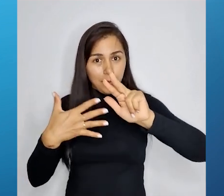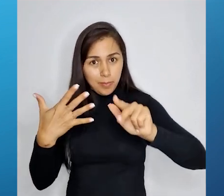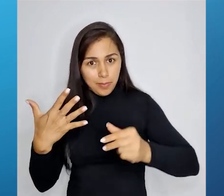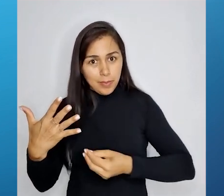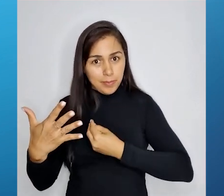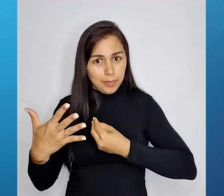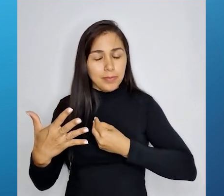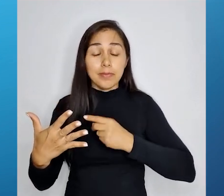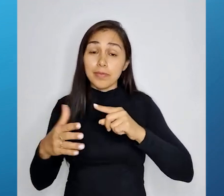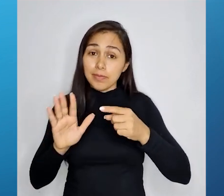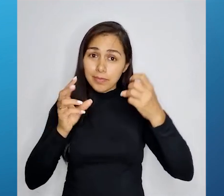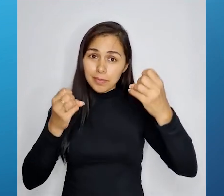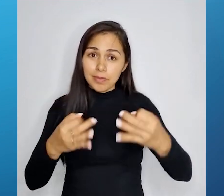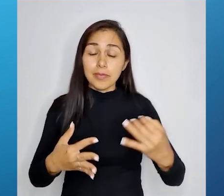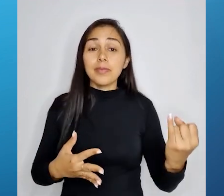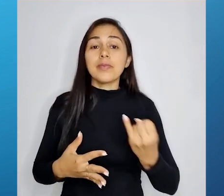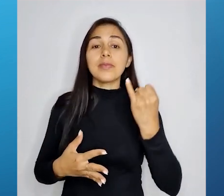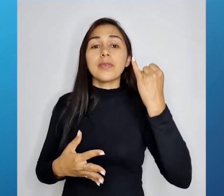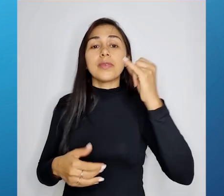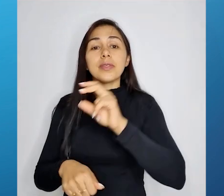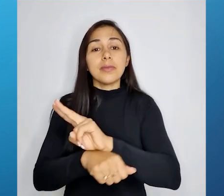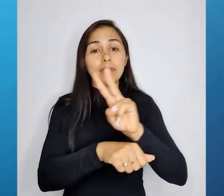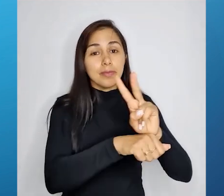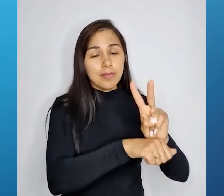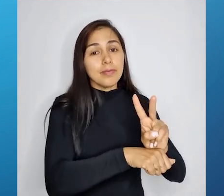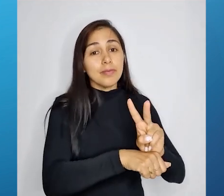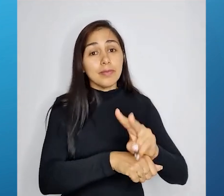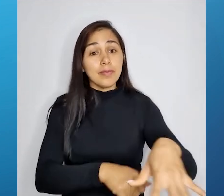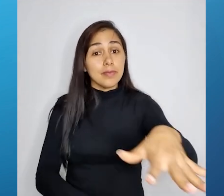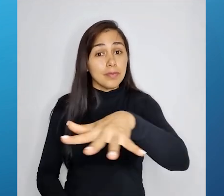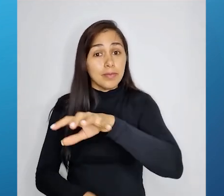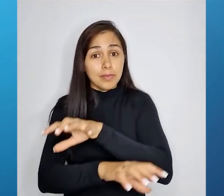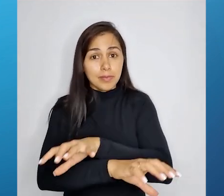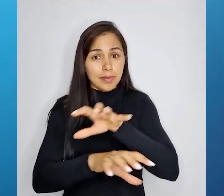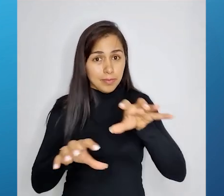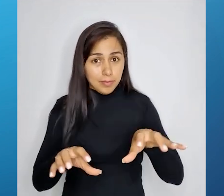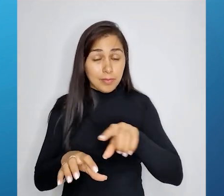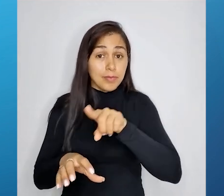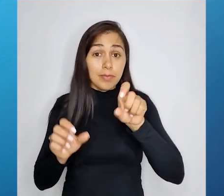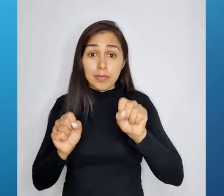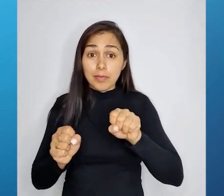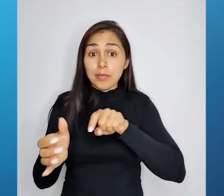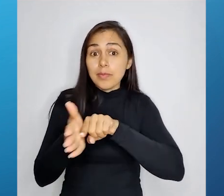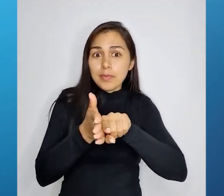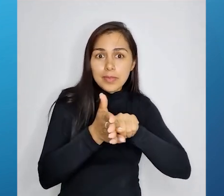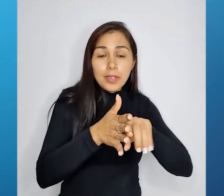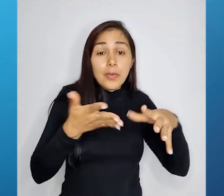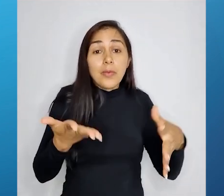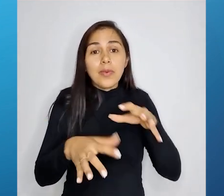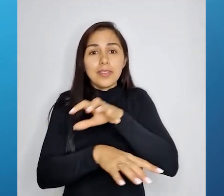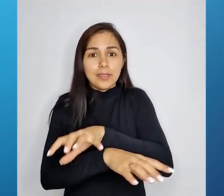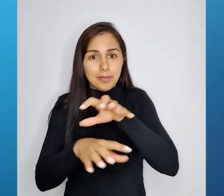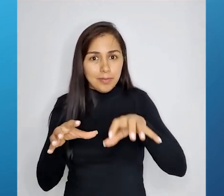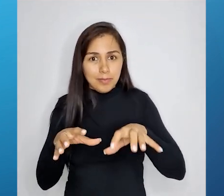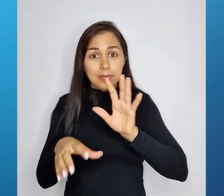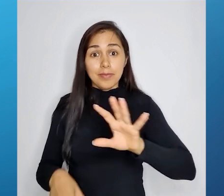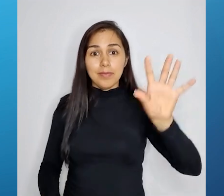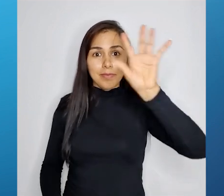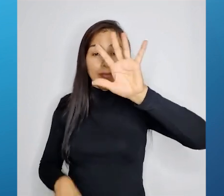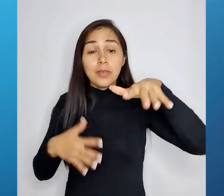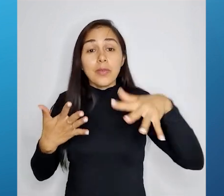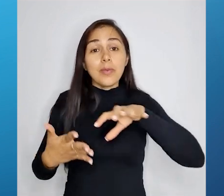aqui sobre a importância da preservação de espécies de biomas. Então, você pesquisar quais são os biomas que nós temos aqui na região, quais são os